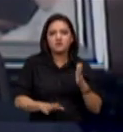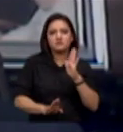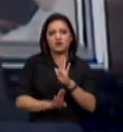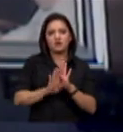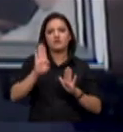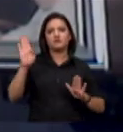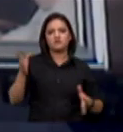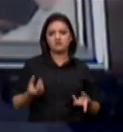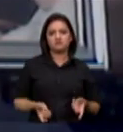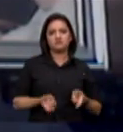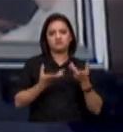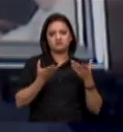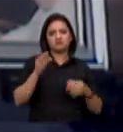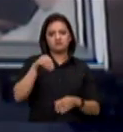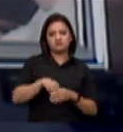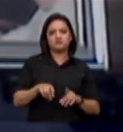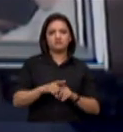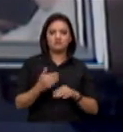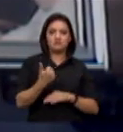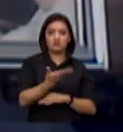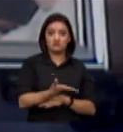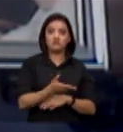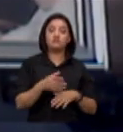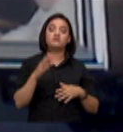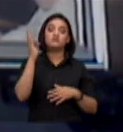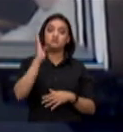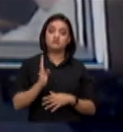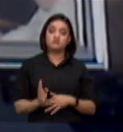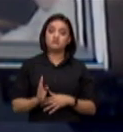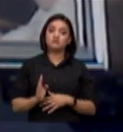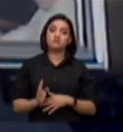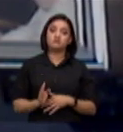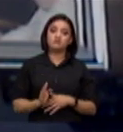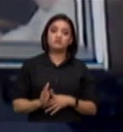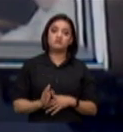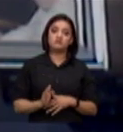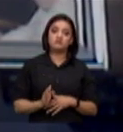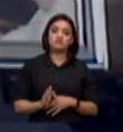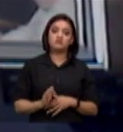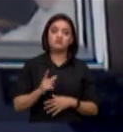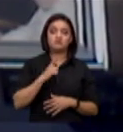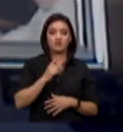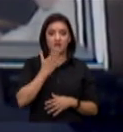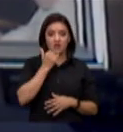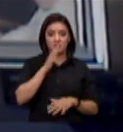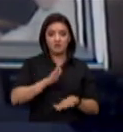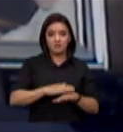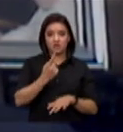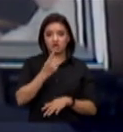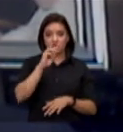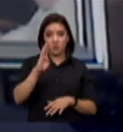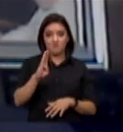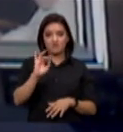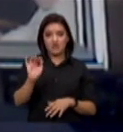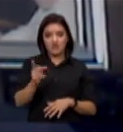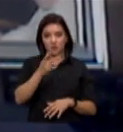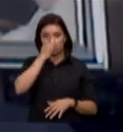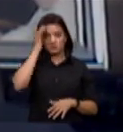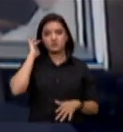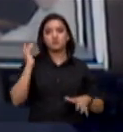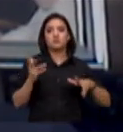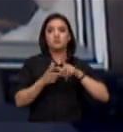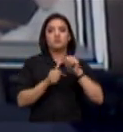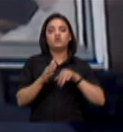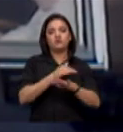interno, internacional. O reitero, alimenta mais de um bilhão e de centenas de pessoas do mundo inteiro e